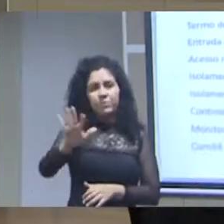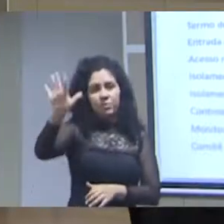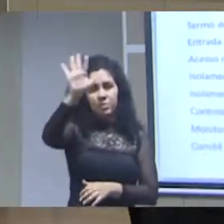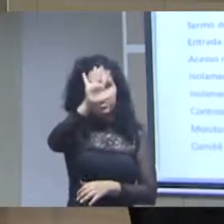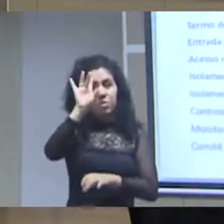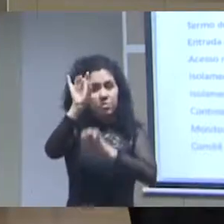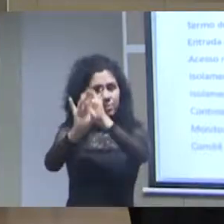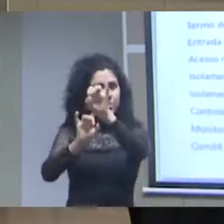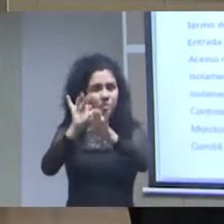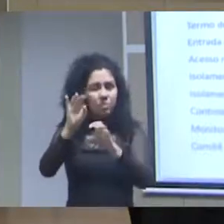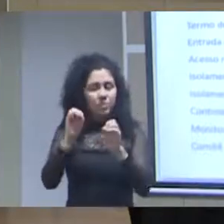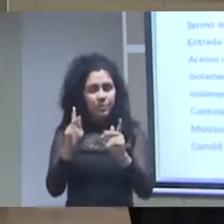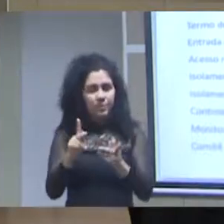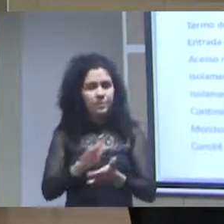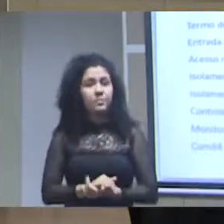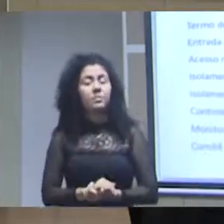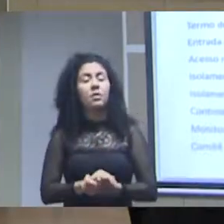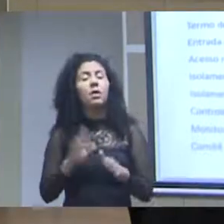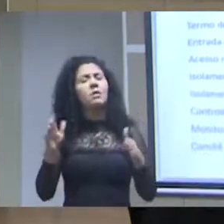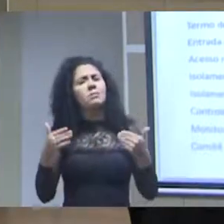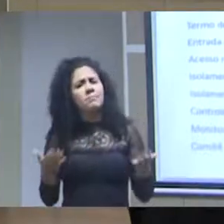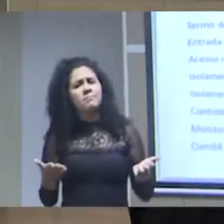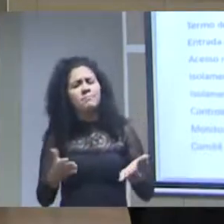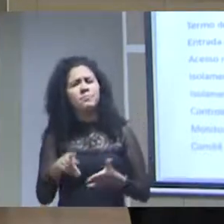nesse sentido nós fizemos